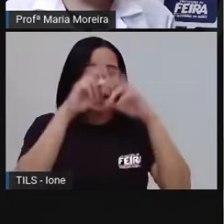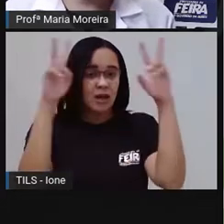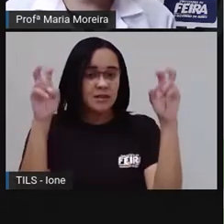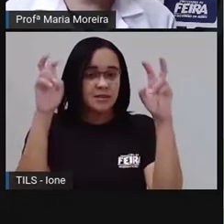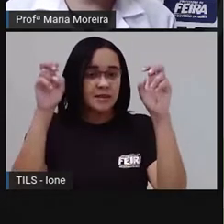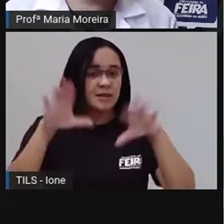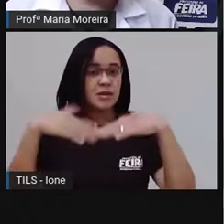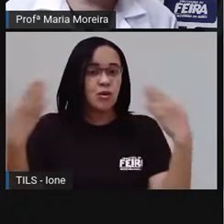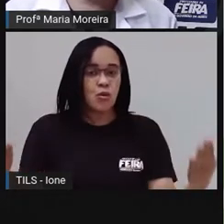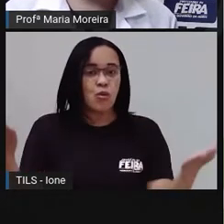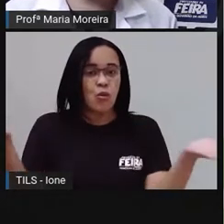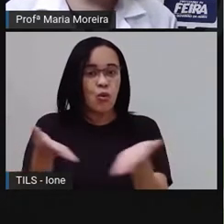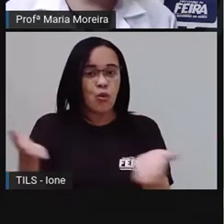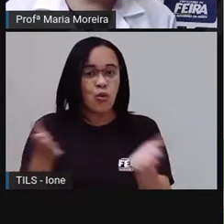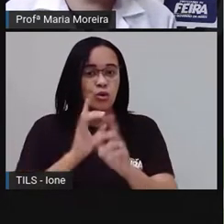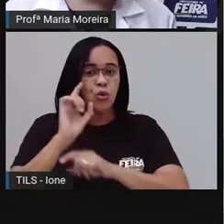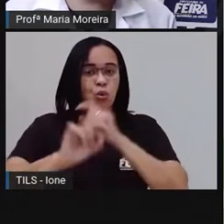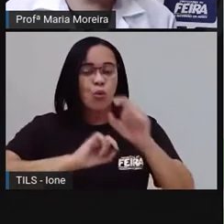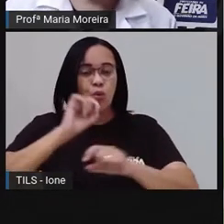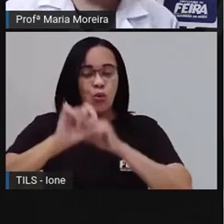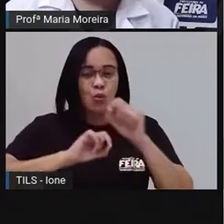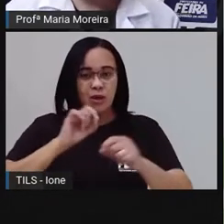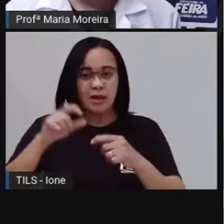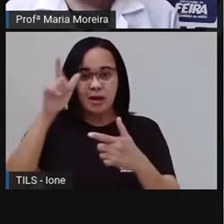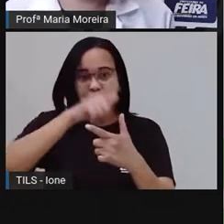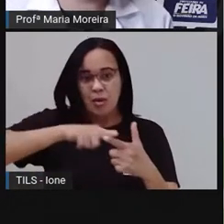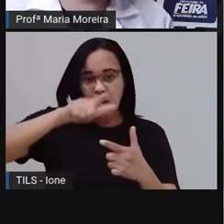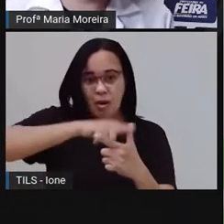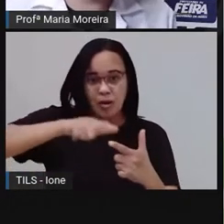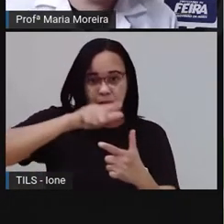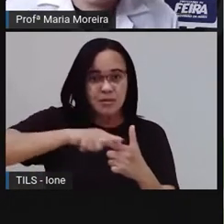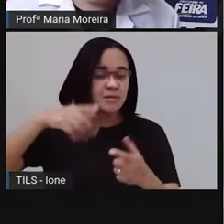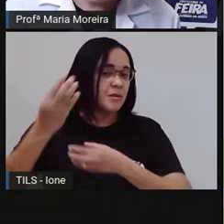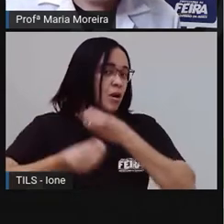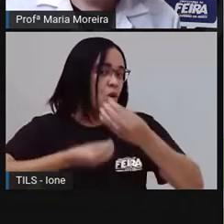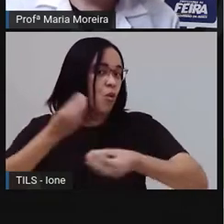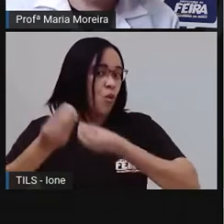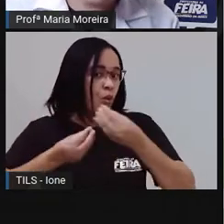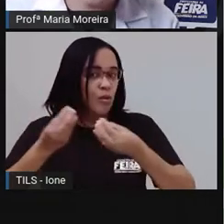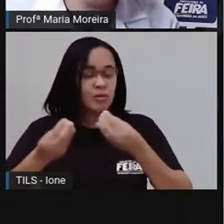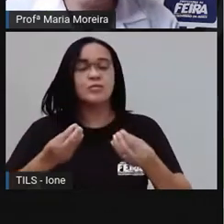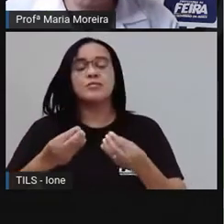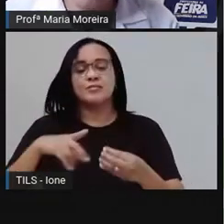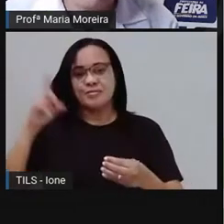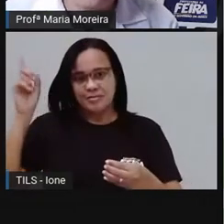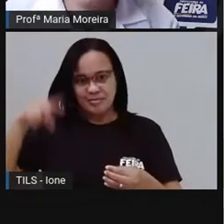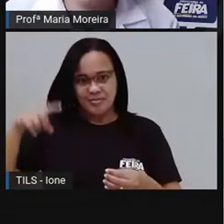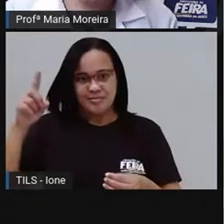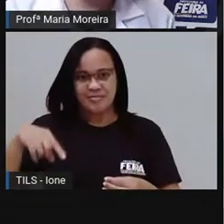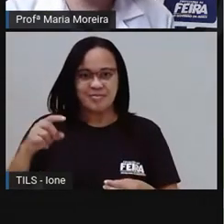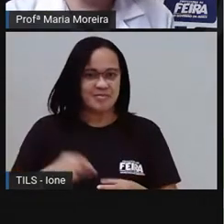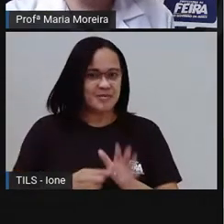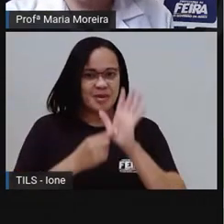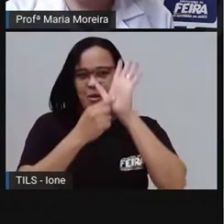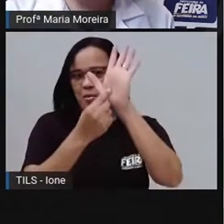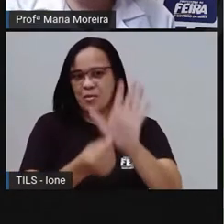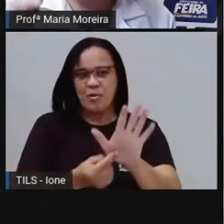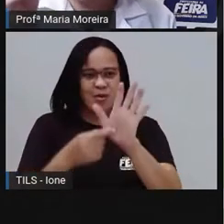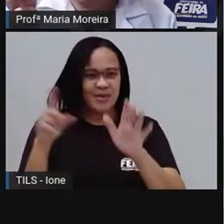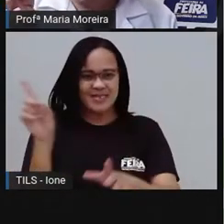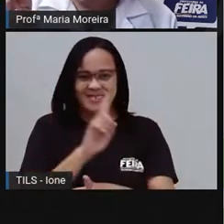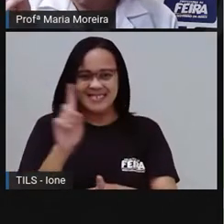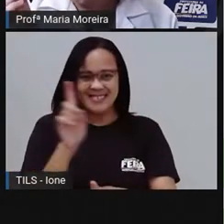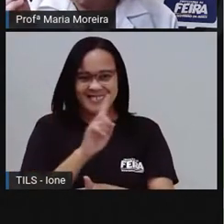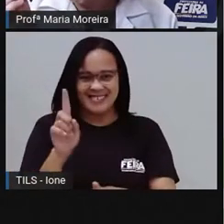da aula de hoje? Elaborar e resolver problemas. Eu juro pra vocês que a intenção não é me mostrar com o equipamento